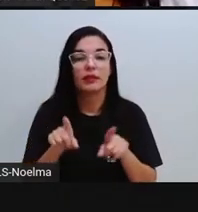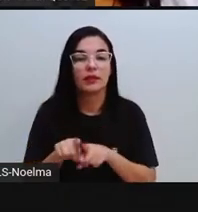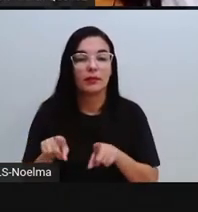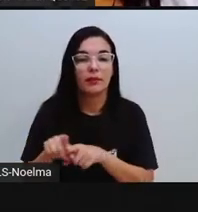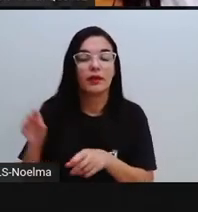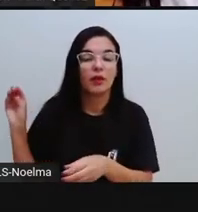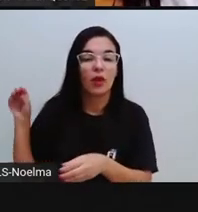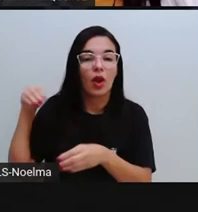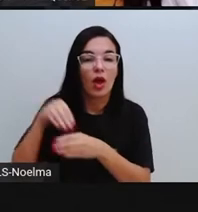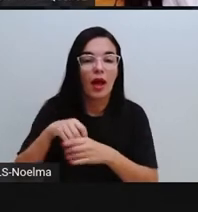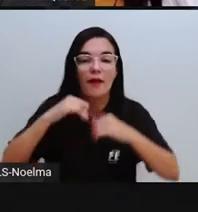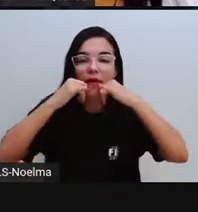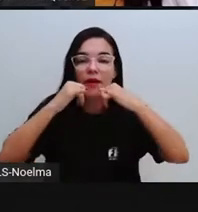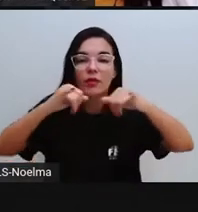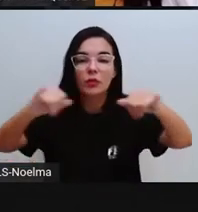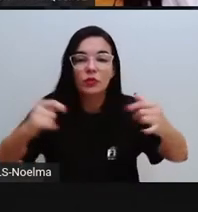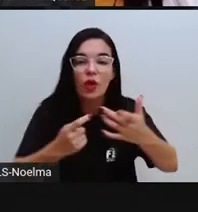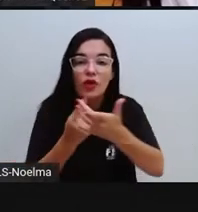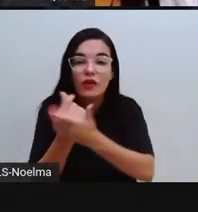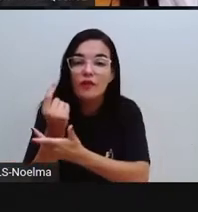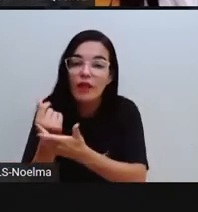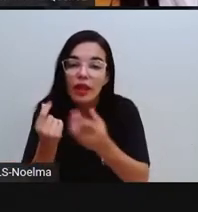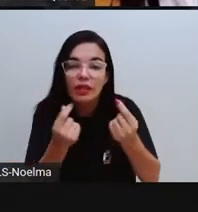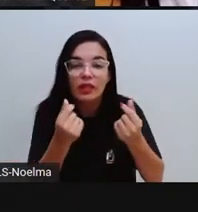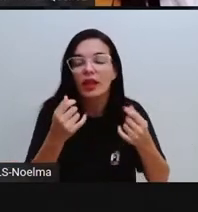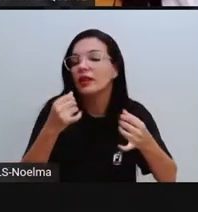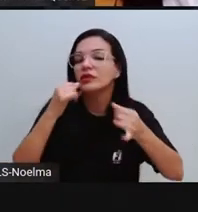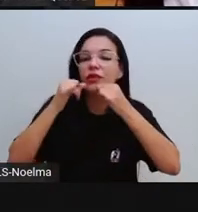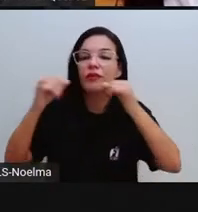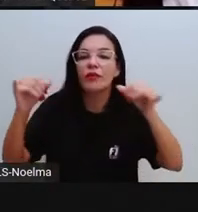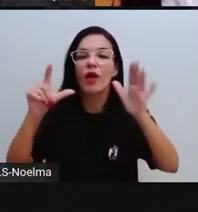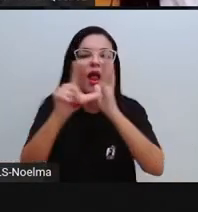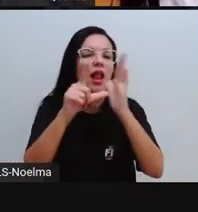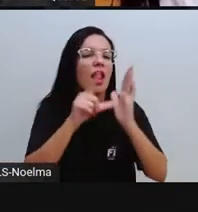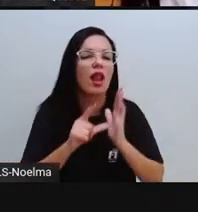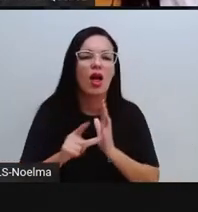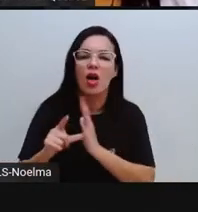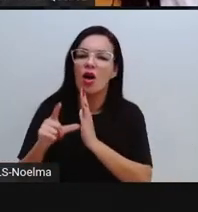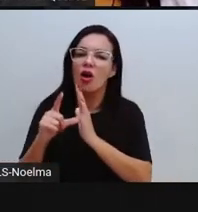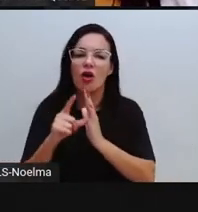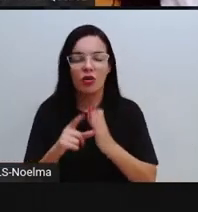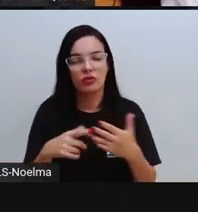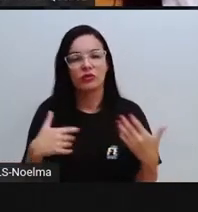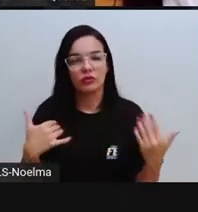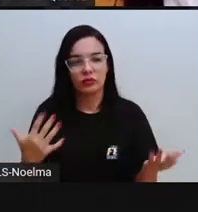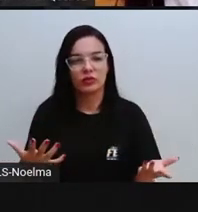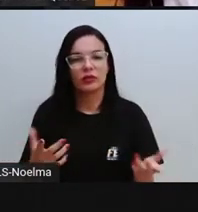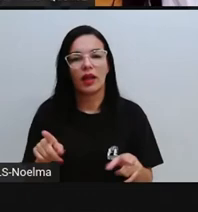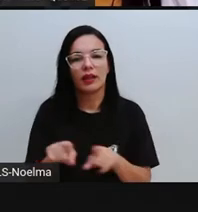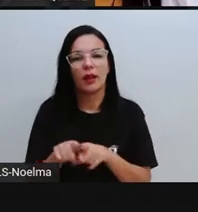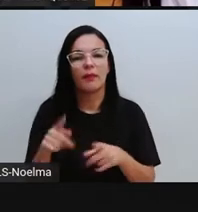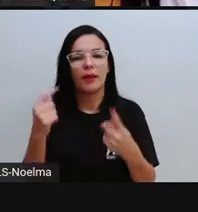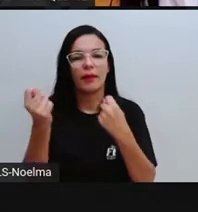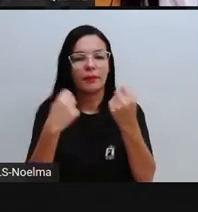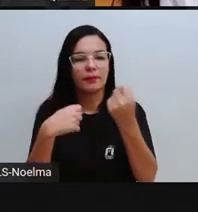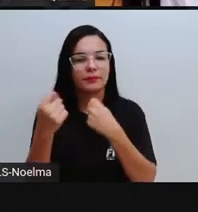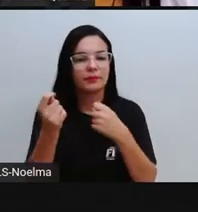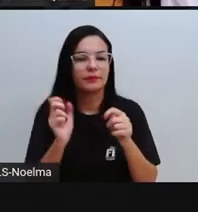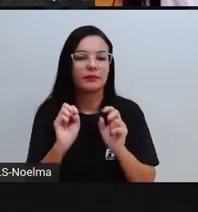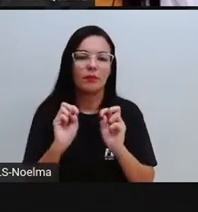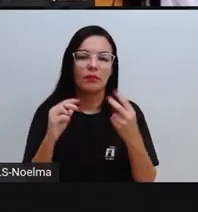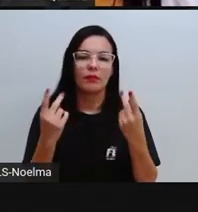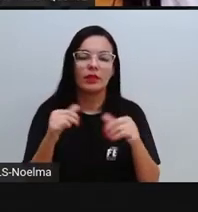jornalístico, né? As pessoas geralmente vão divulgar um produto, vão divulgar um comércio através